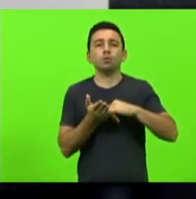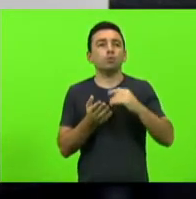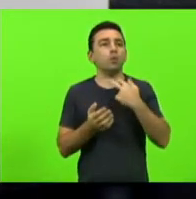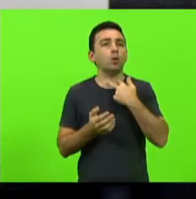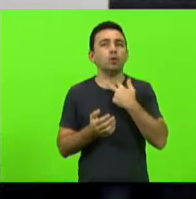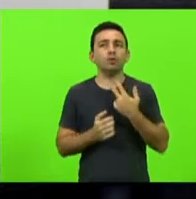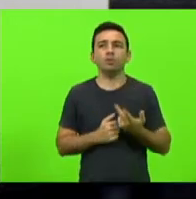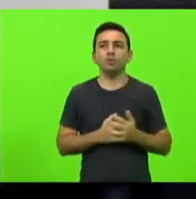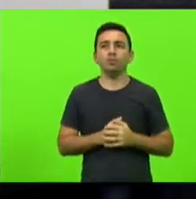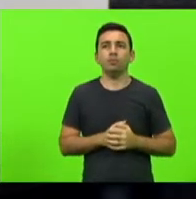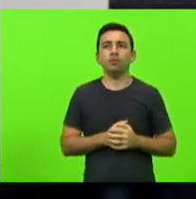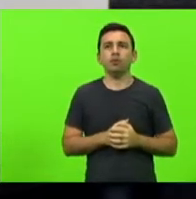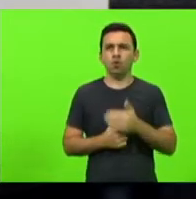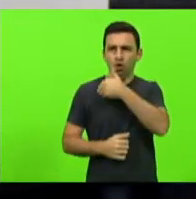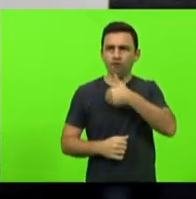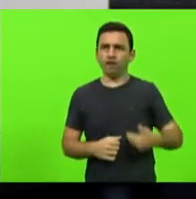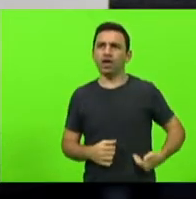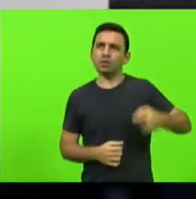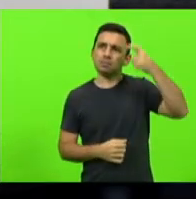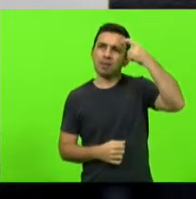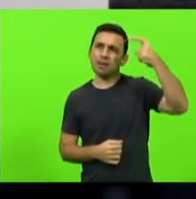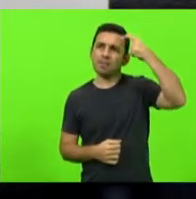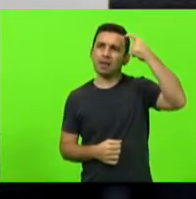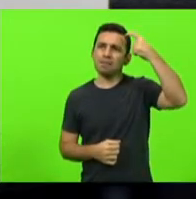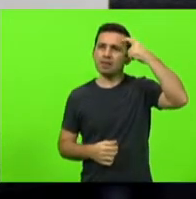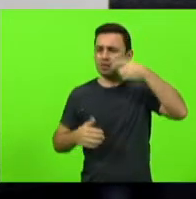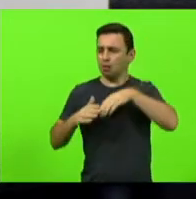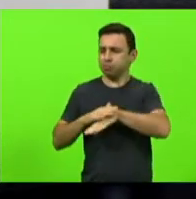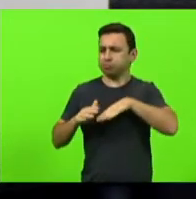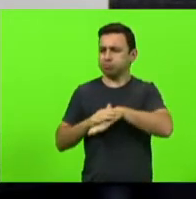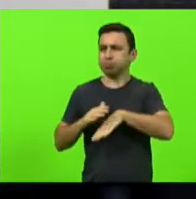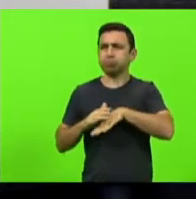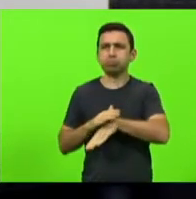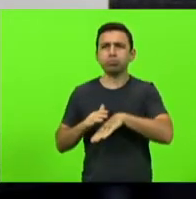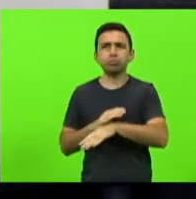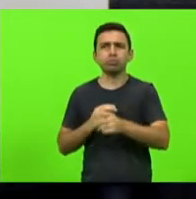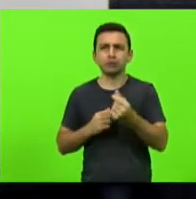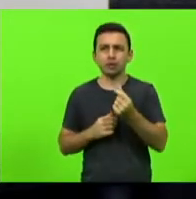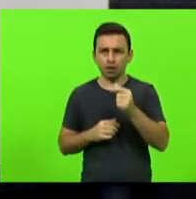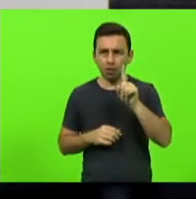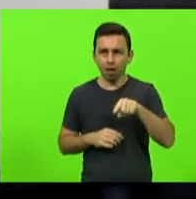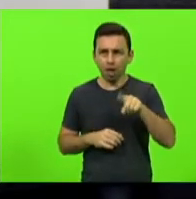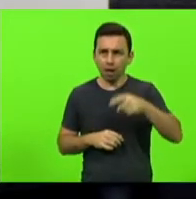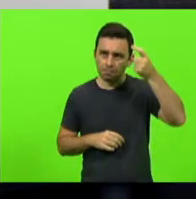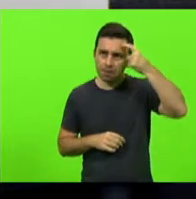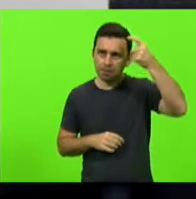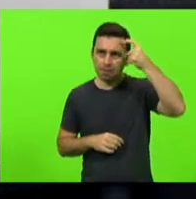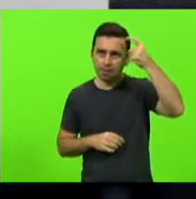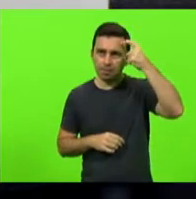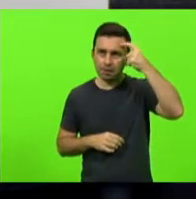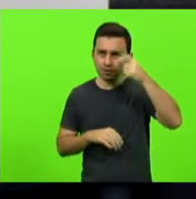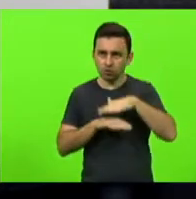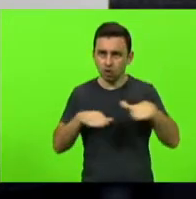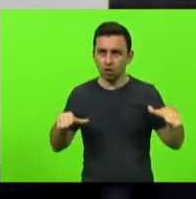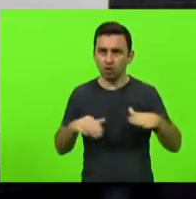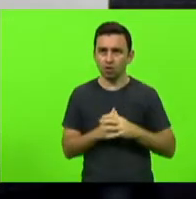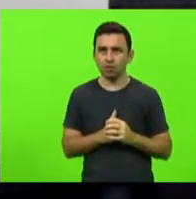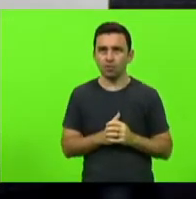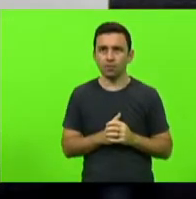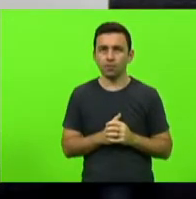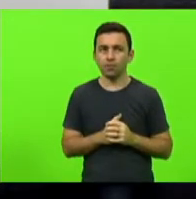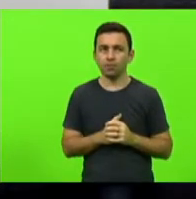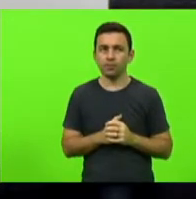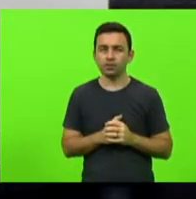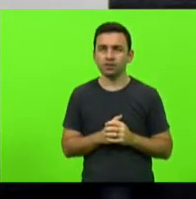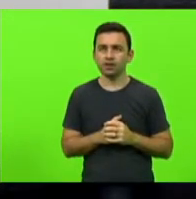então o governo só pensa em encher o cofre o governo só pensa em encher a